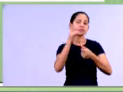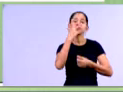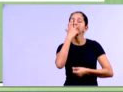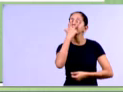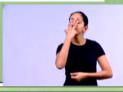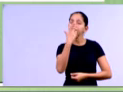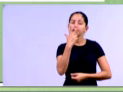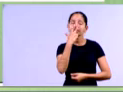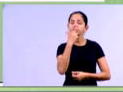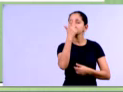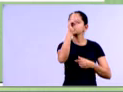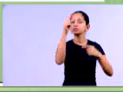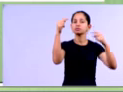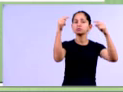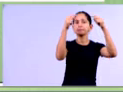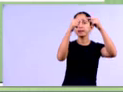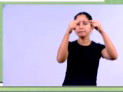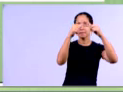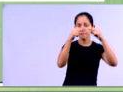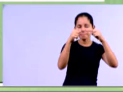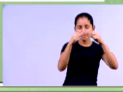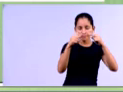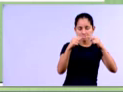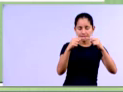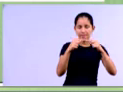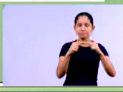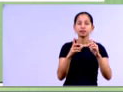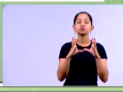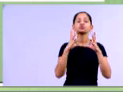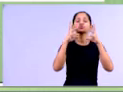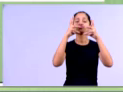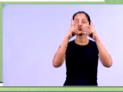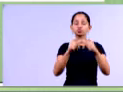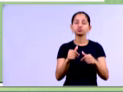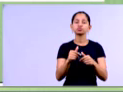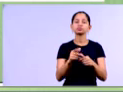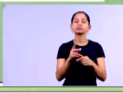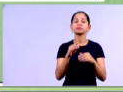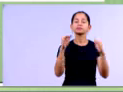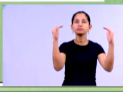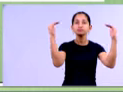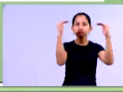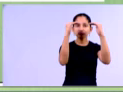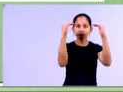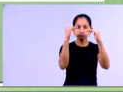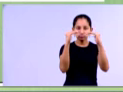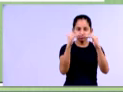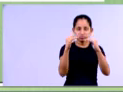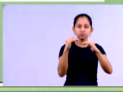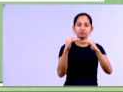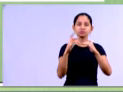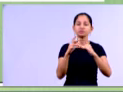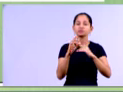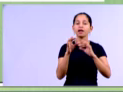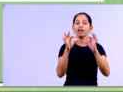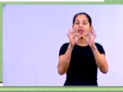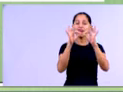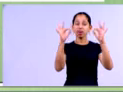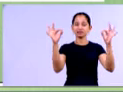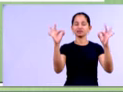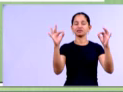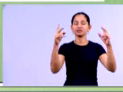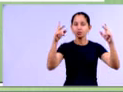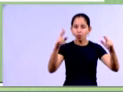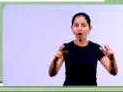a todas as demais contas, né, da DRE, sempre na horizontal, ok, gente? Verificando a variação percentual de